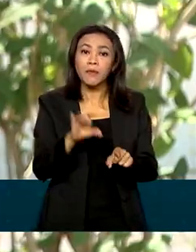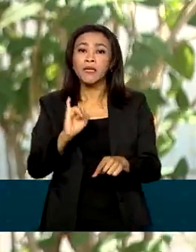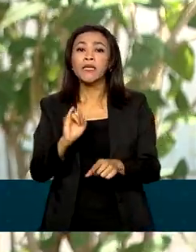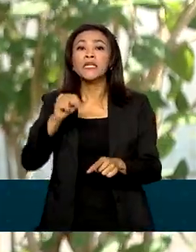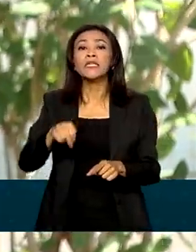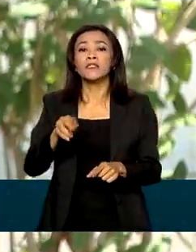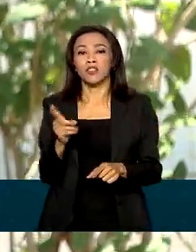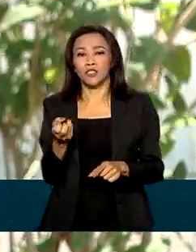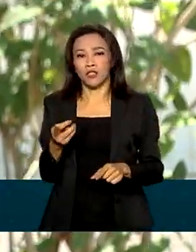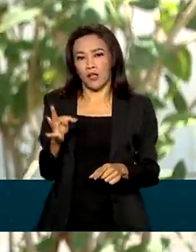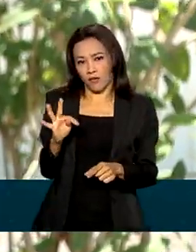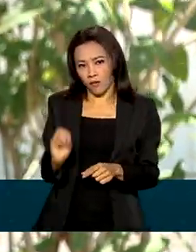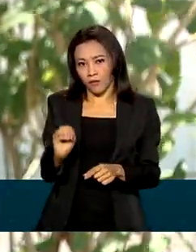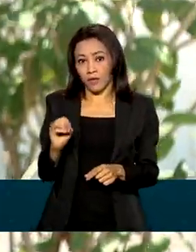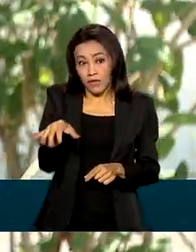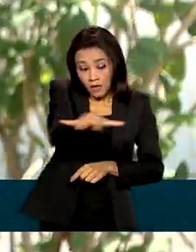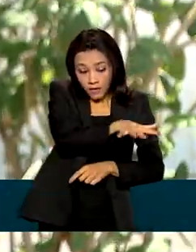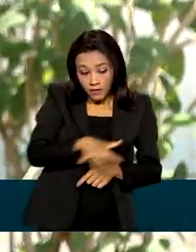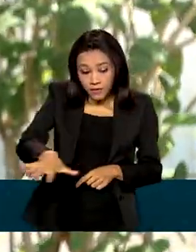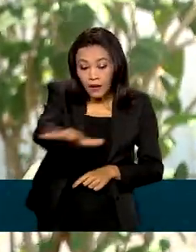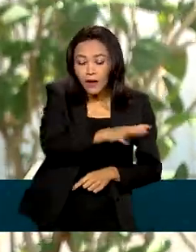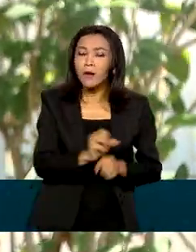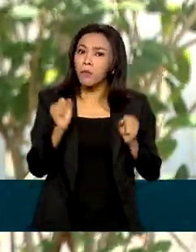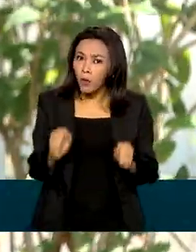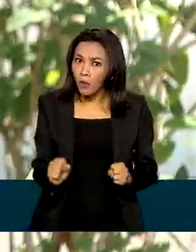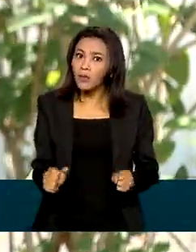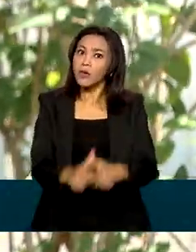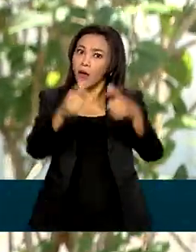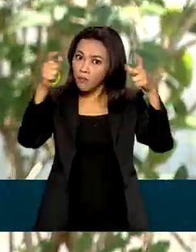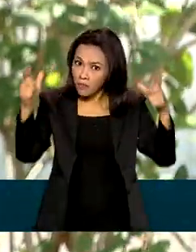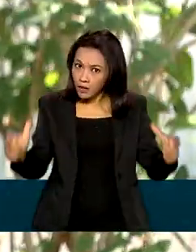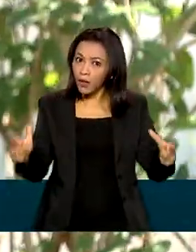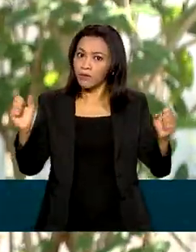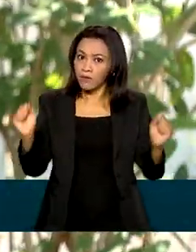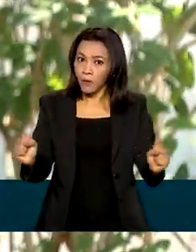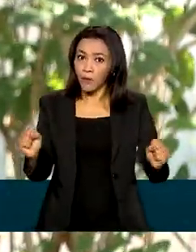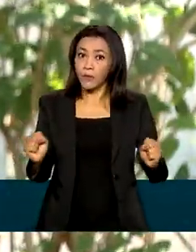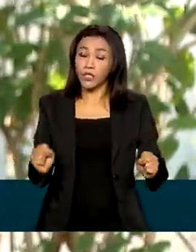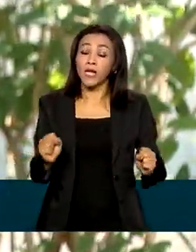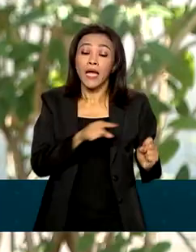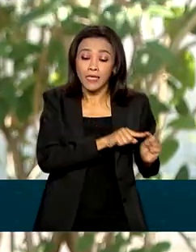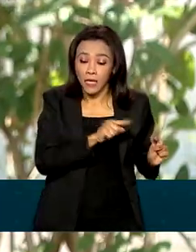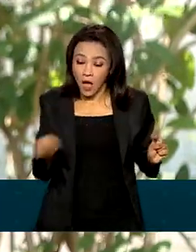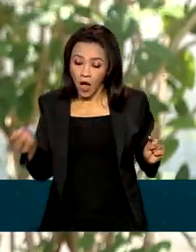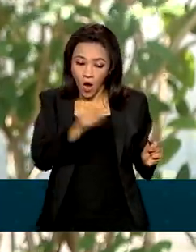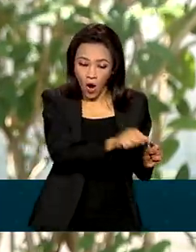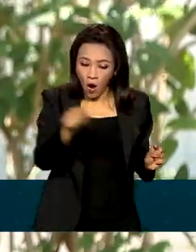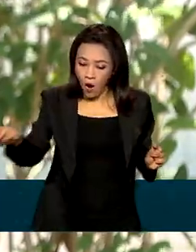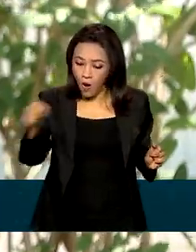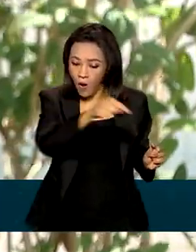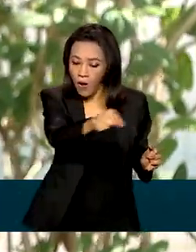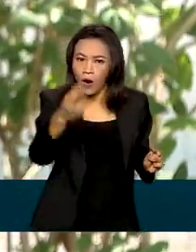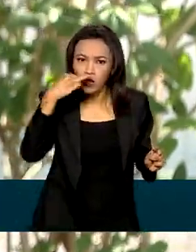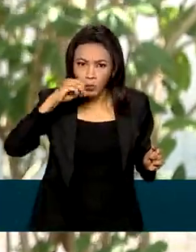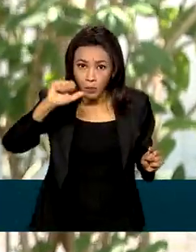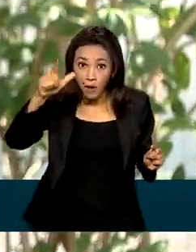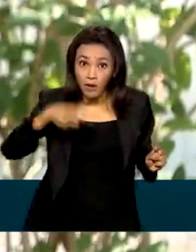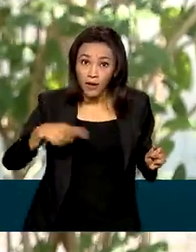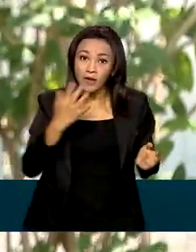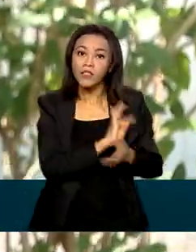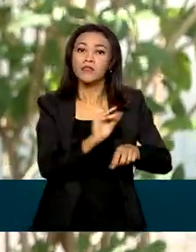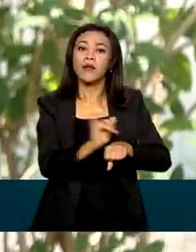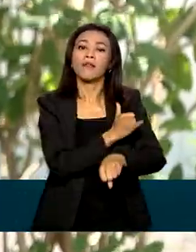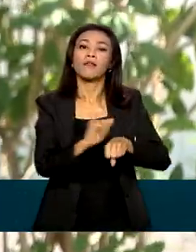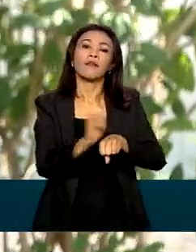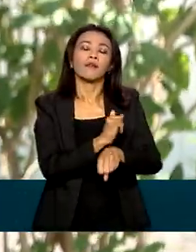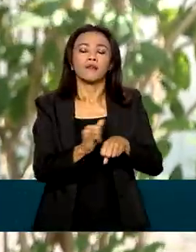setor ainda tem grande potencial de expansão. Atualmente, a Rota do Mel, um plano estratégico do governo federal de